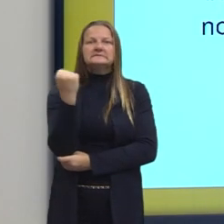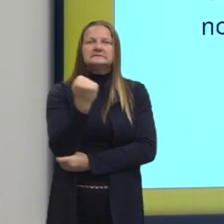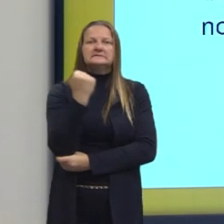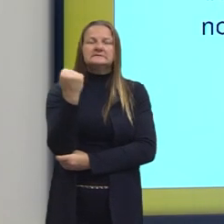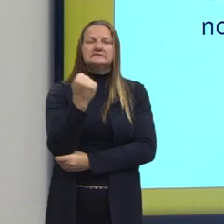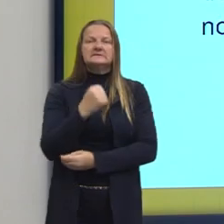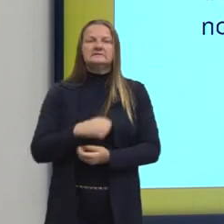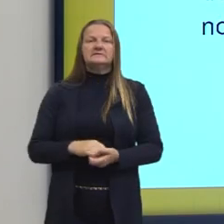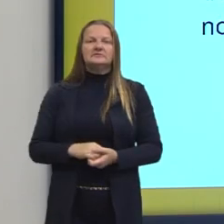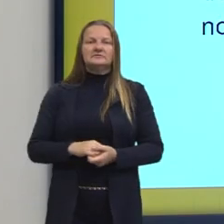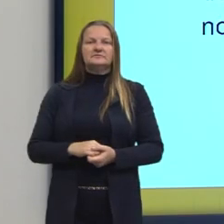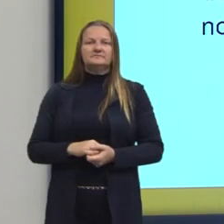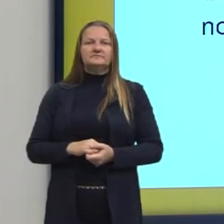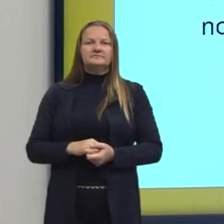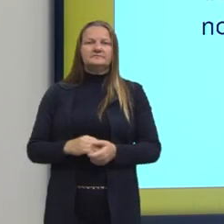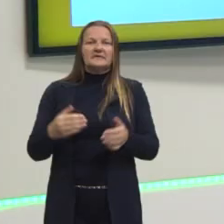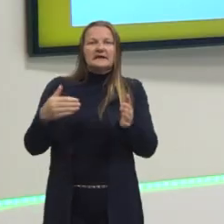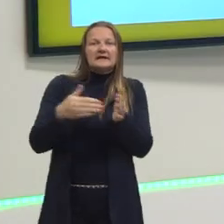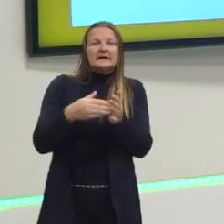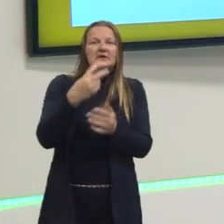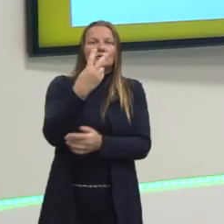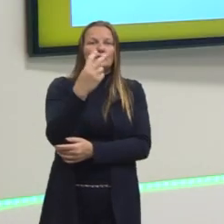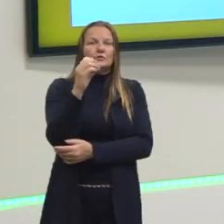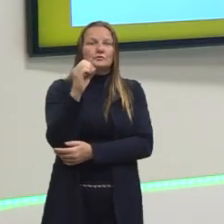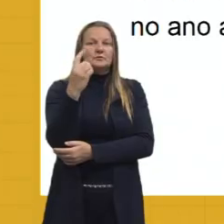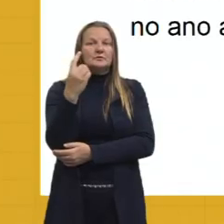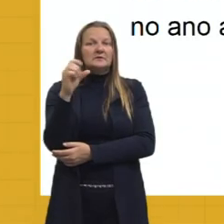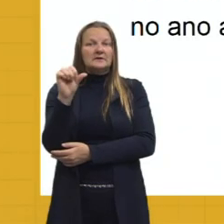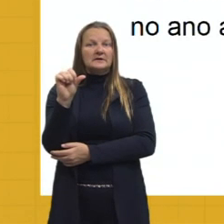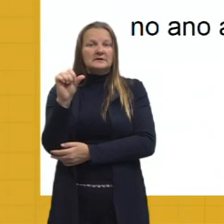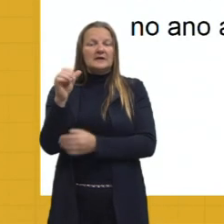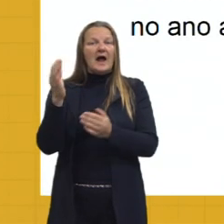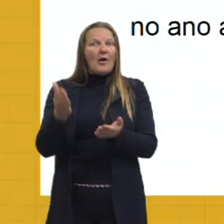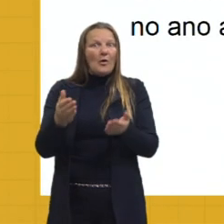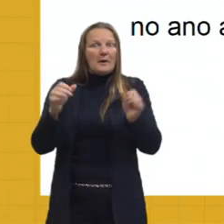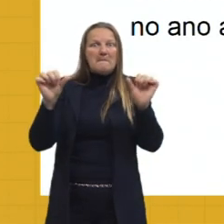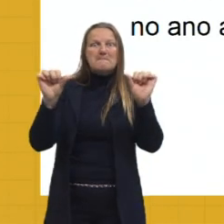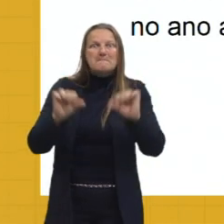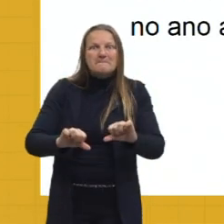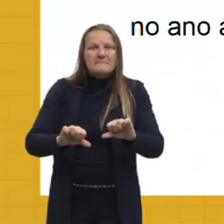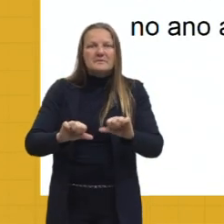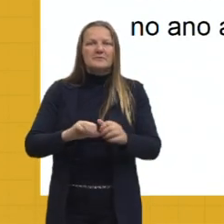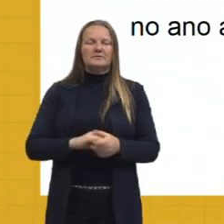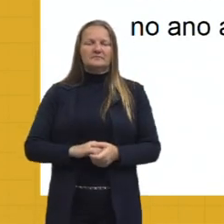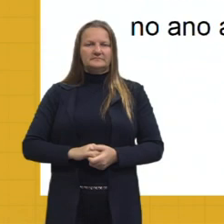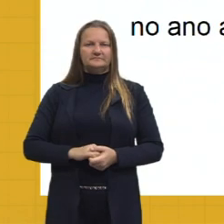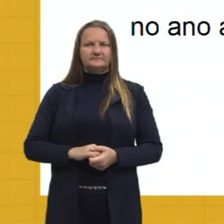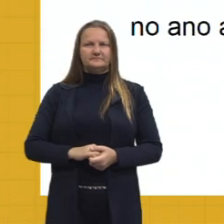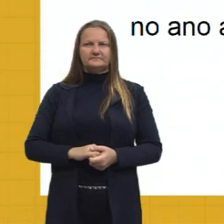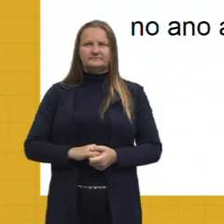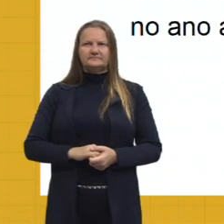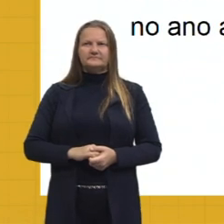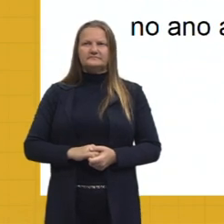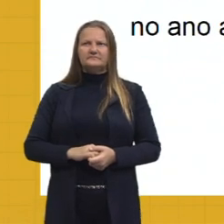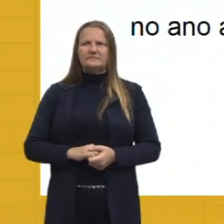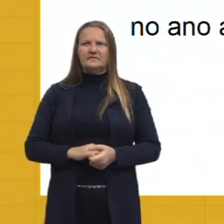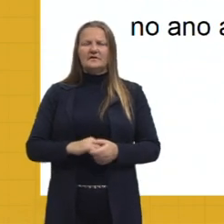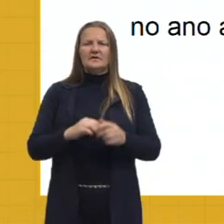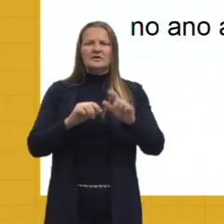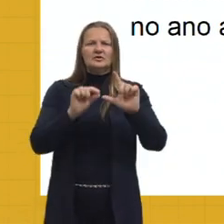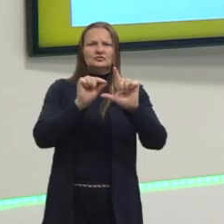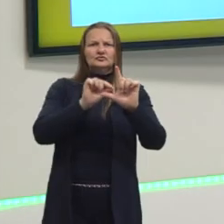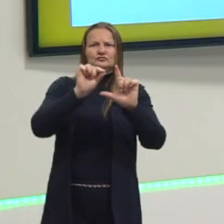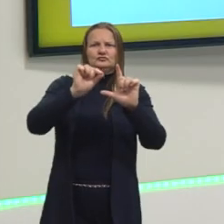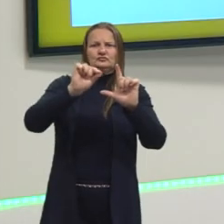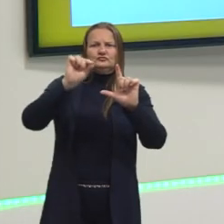de até 2013. Então, a gente sabe que, infelizmente, isso tem sido uma crescente e, hoje em dia,